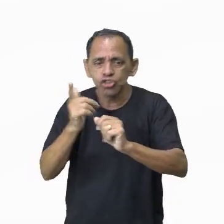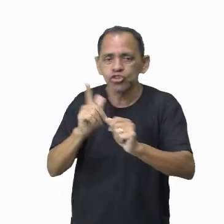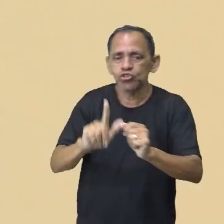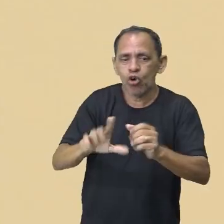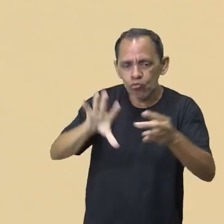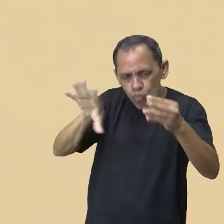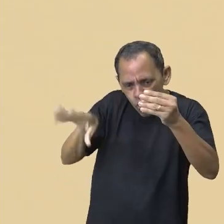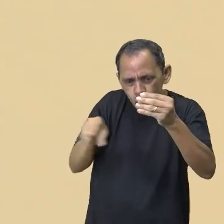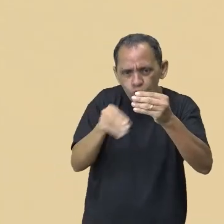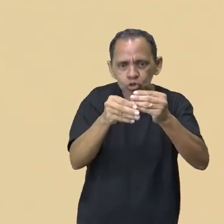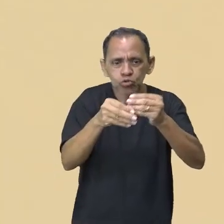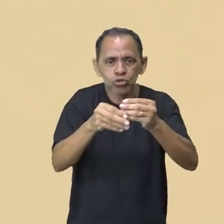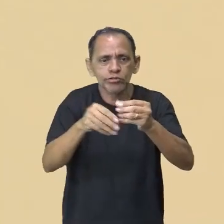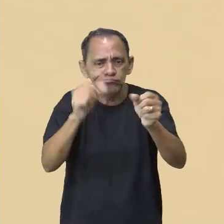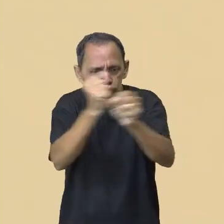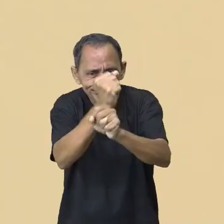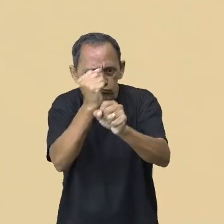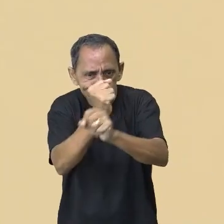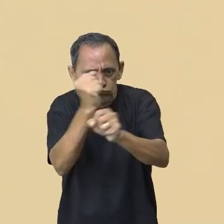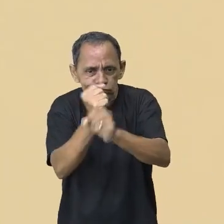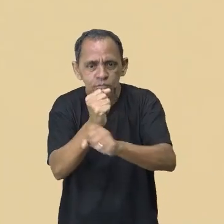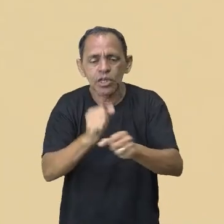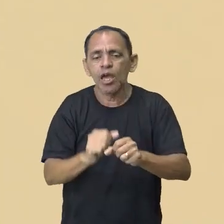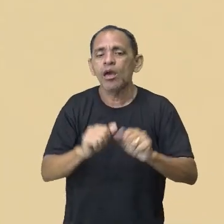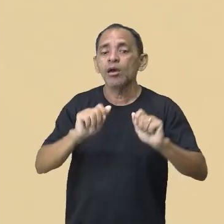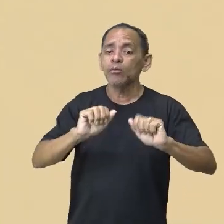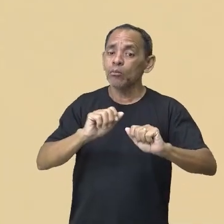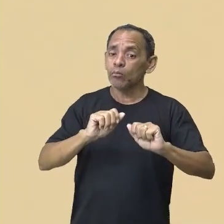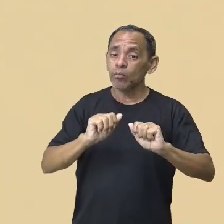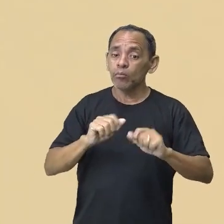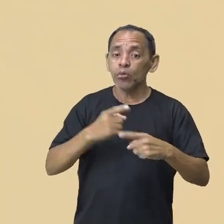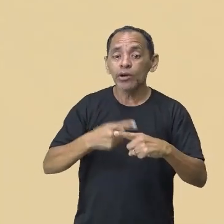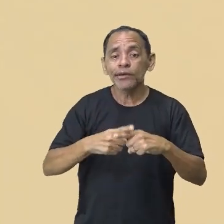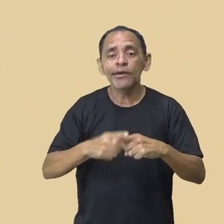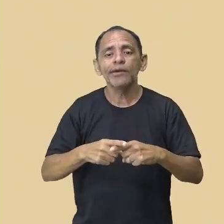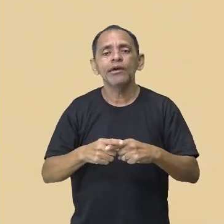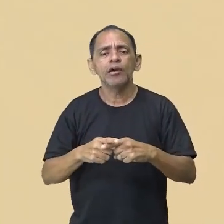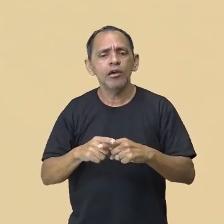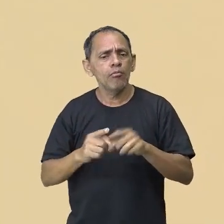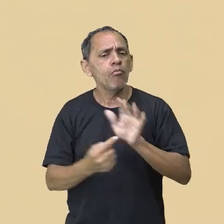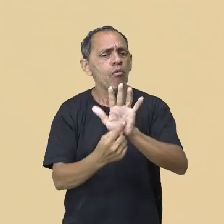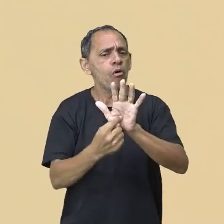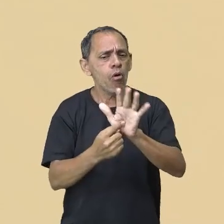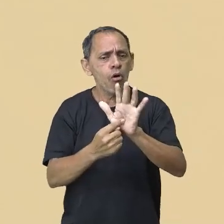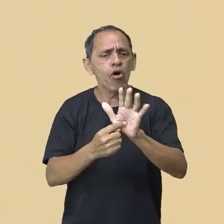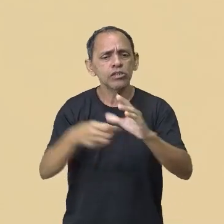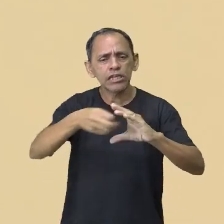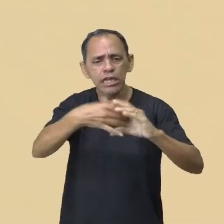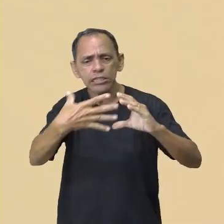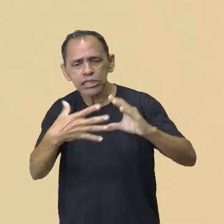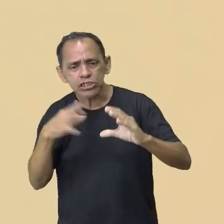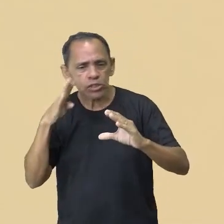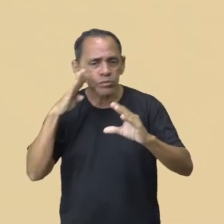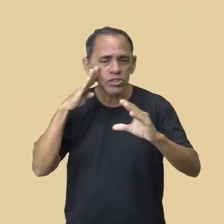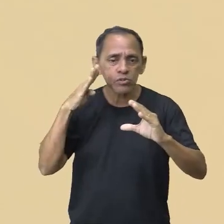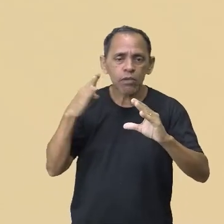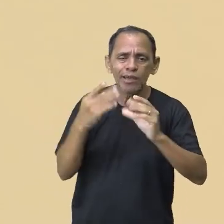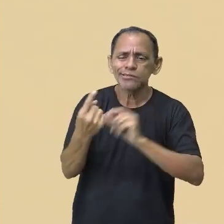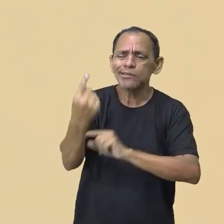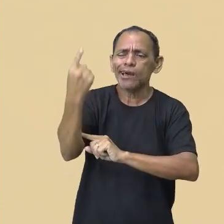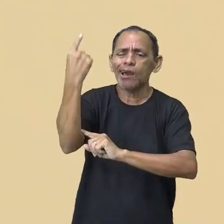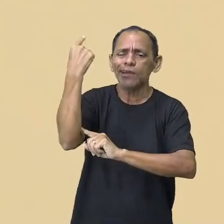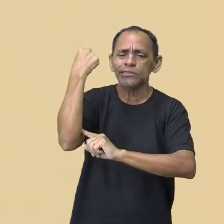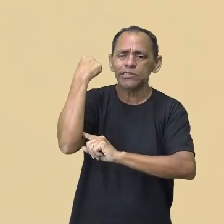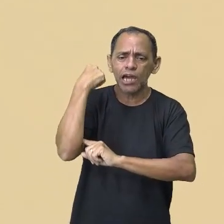toda a característica cultural e arquitetônica da época em que foram edificadas. Então, não pode, de repente,